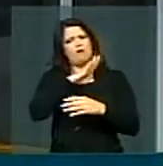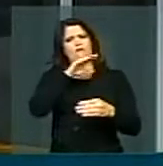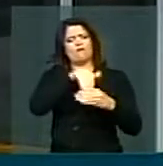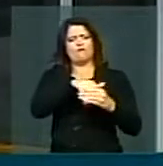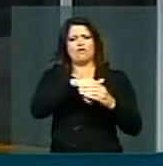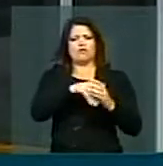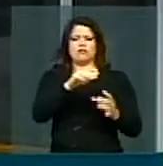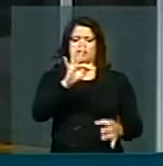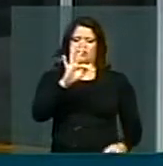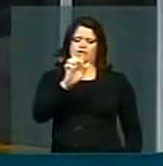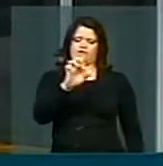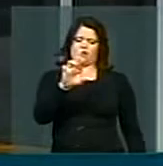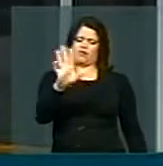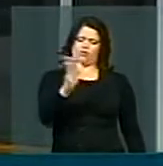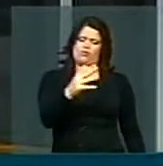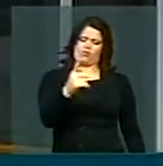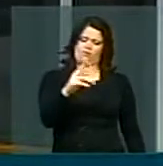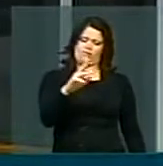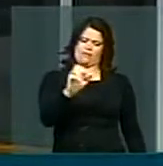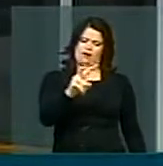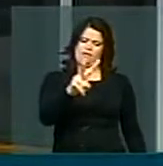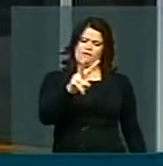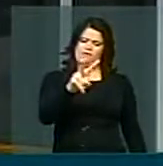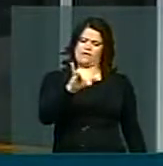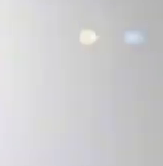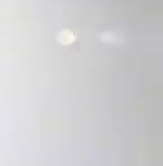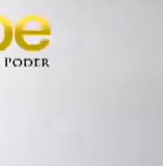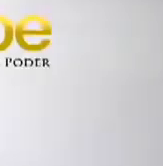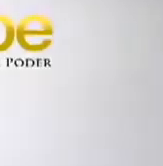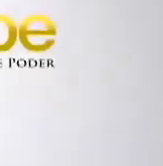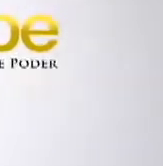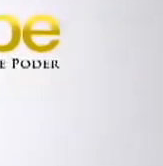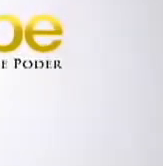previdenciário para resolver e muito o serviço dos trabalhadores.